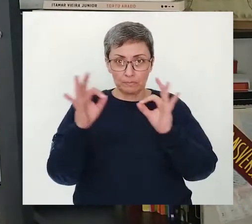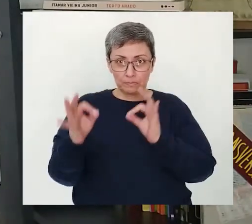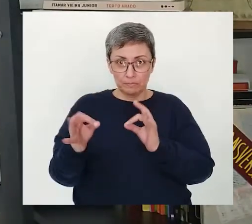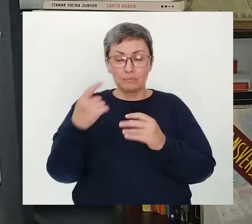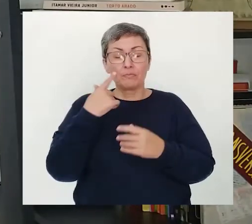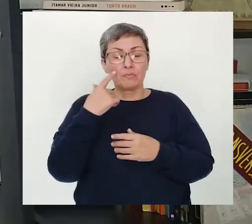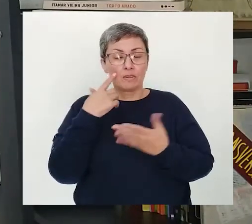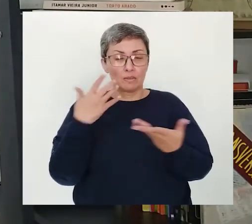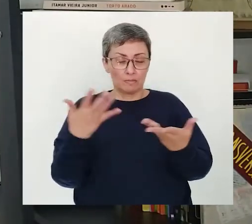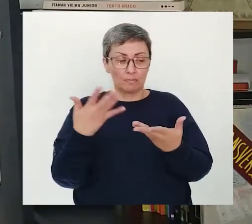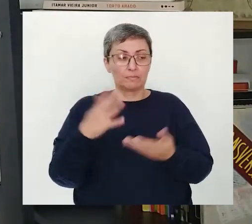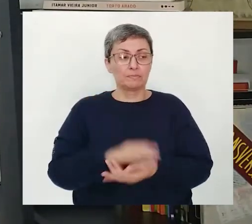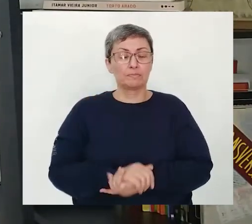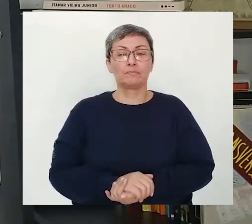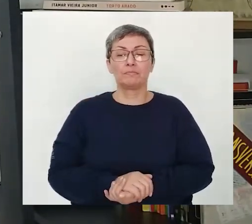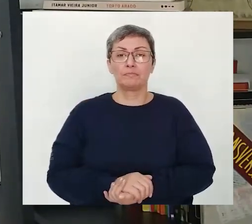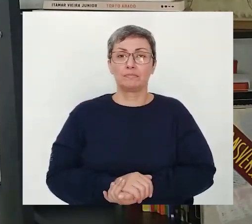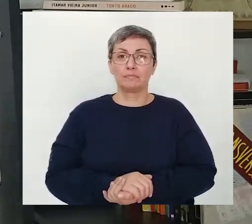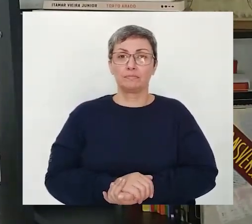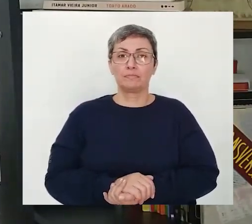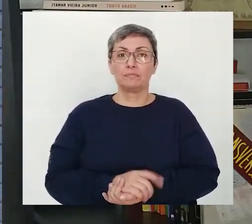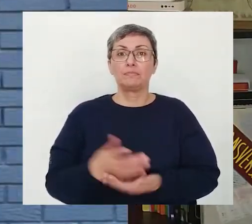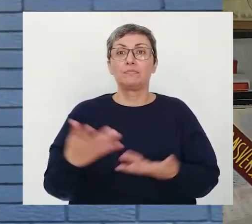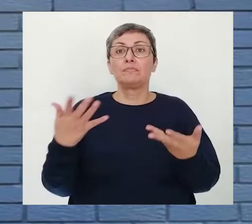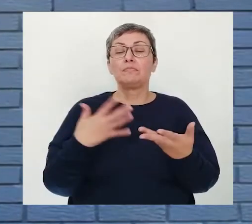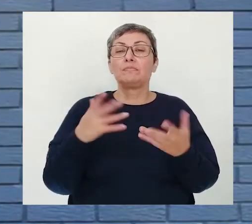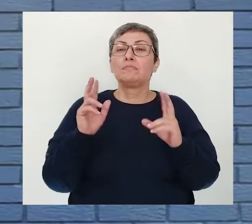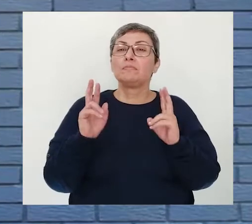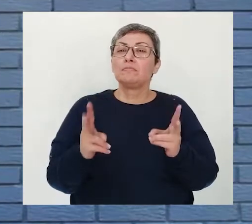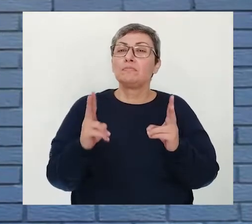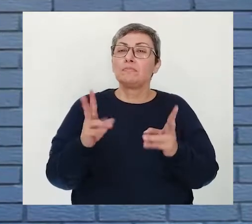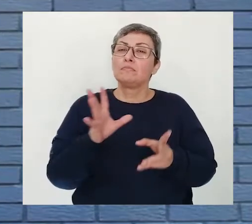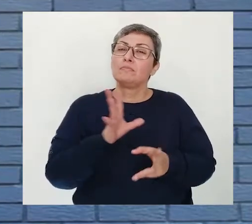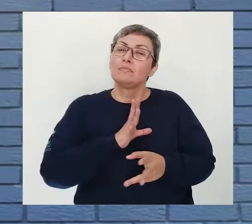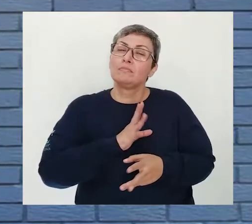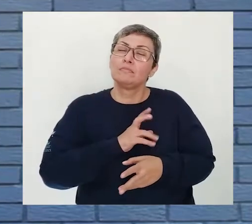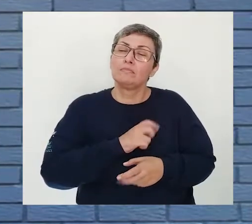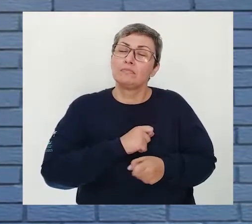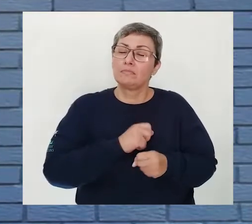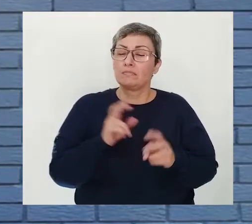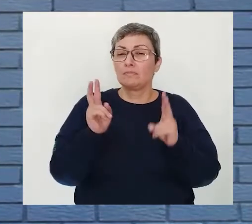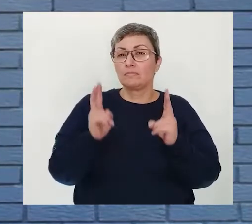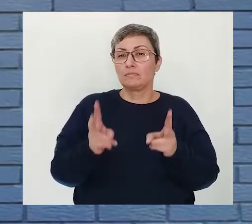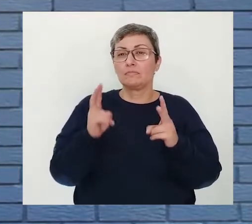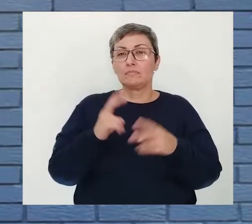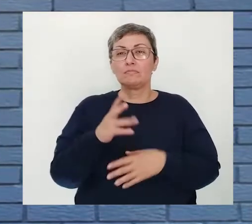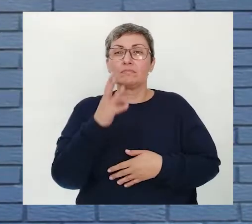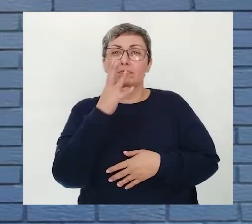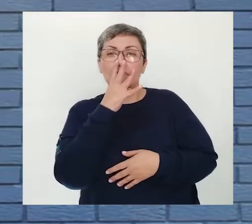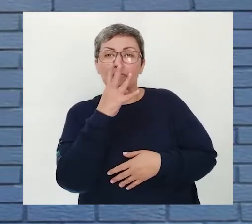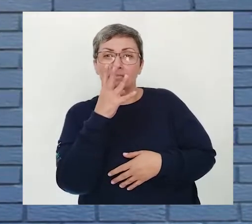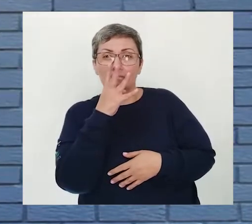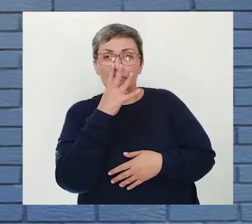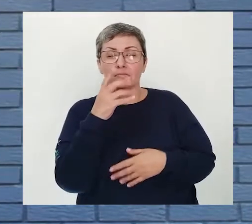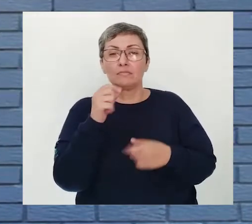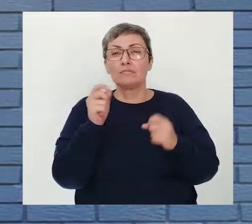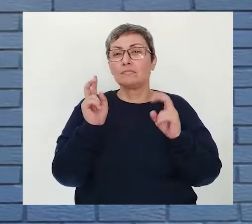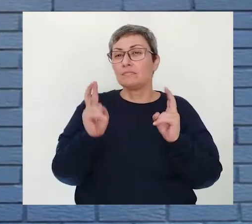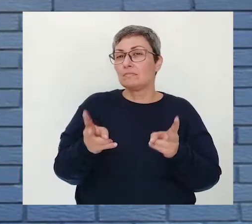tela Para vocês acompanharem também Sempre o amei Sempre o admirei